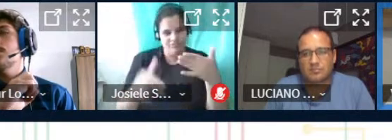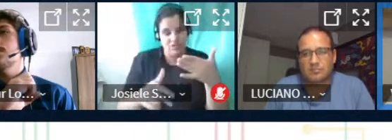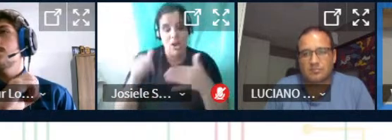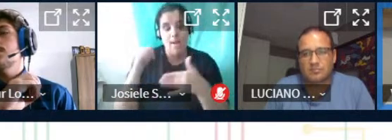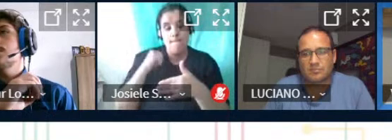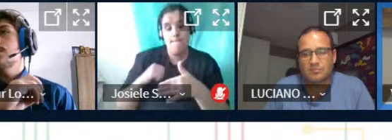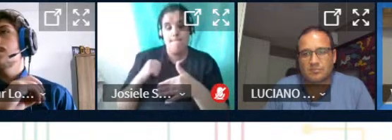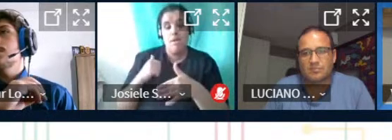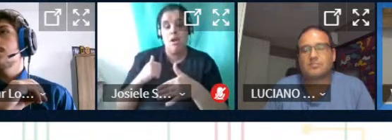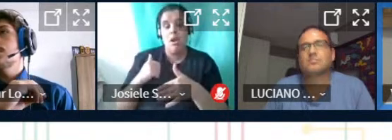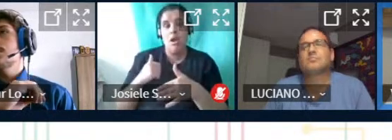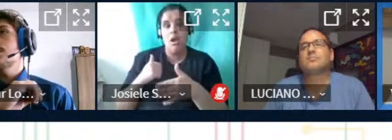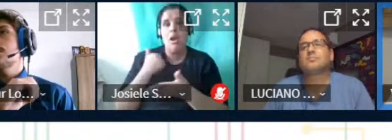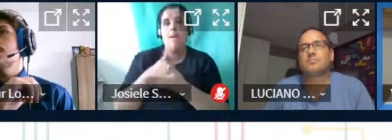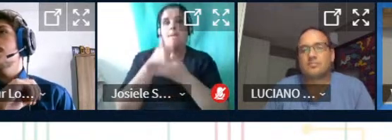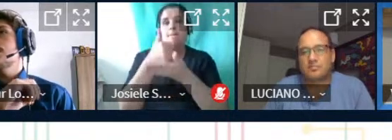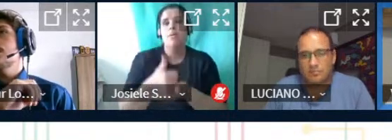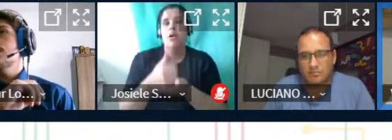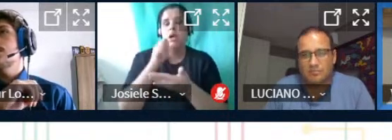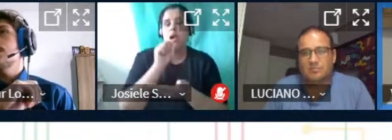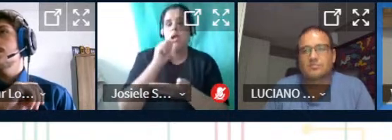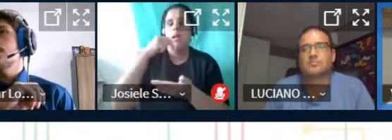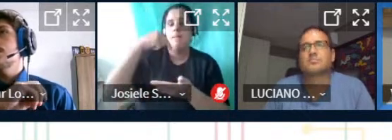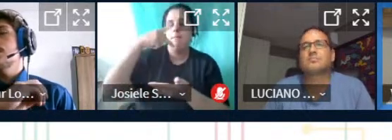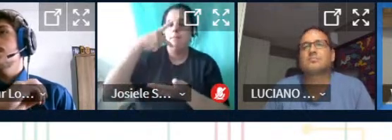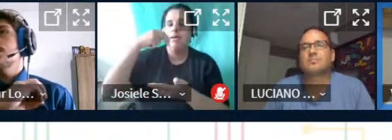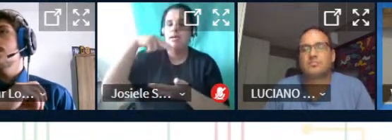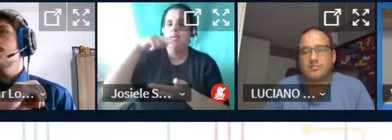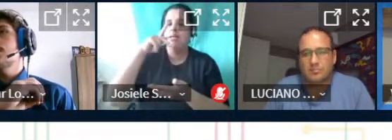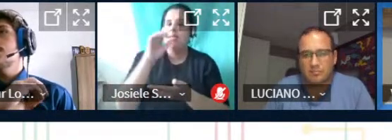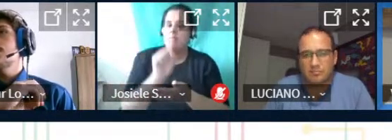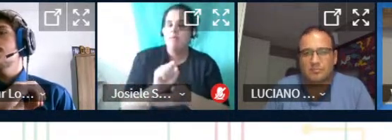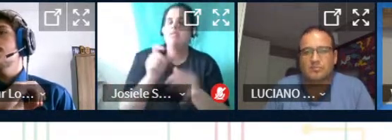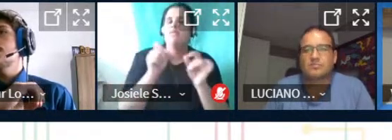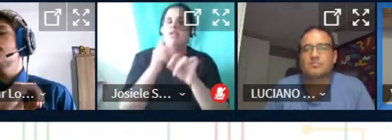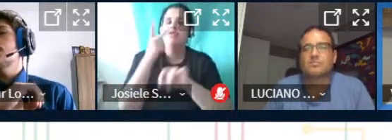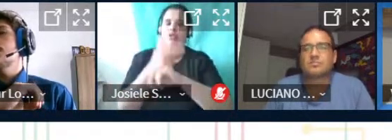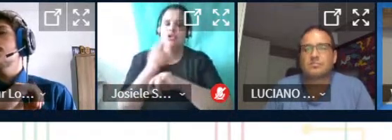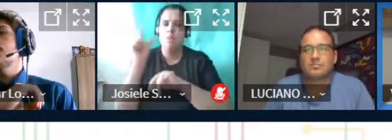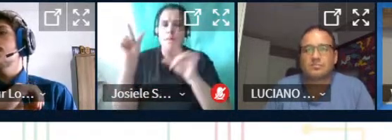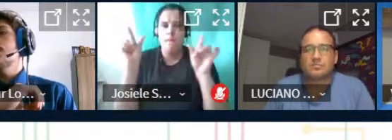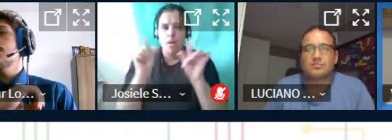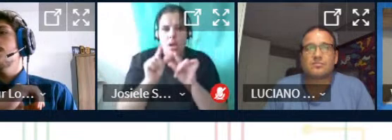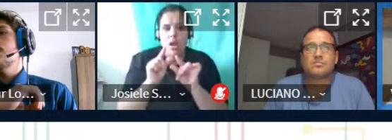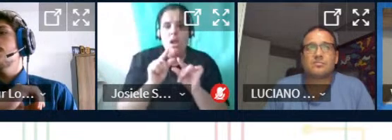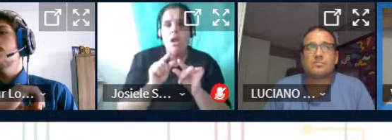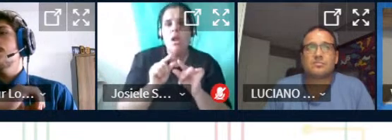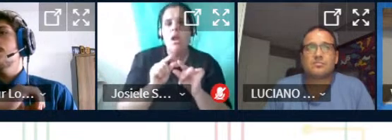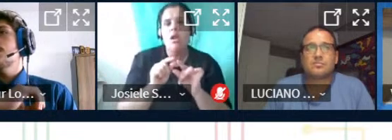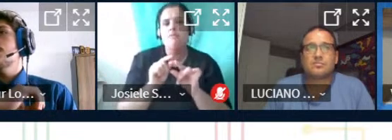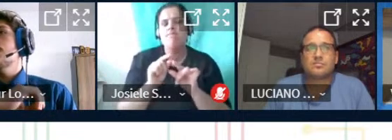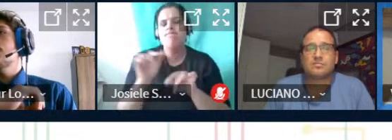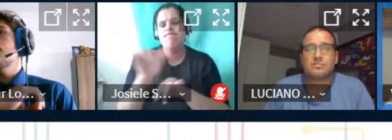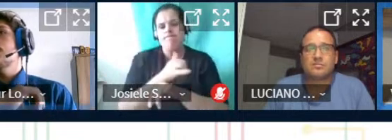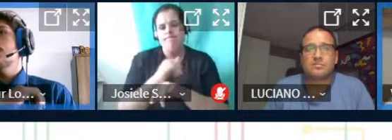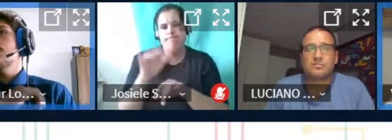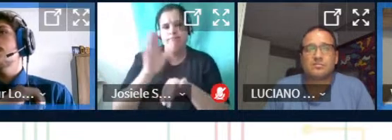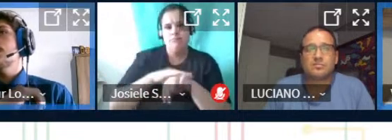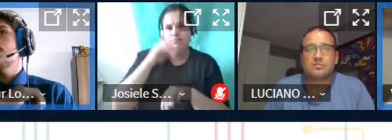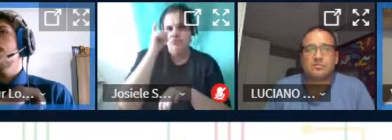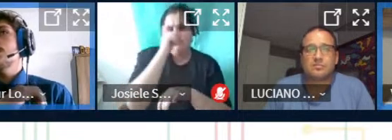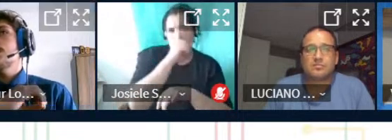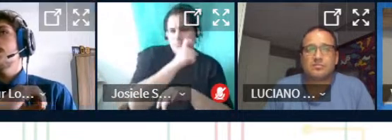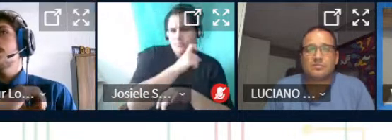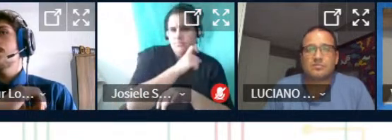um auxílio nas APNPs eles elaboraram videozinhos curtos né explicando algumas ferramentas que são mais difíceis alguns erros que são mais